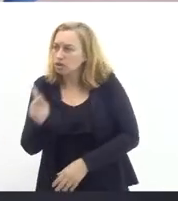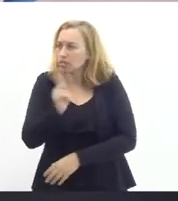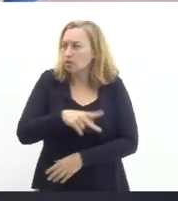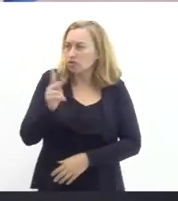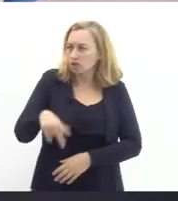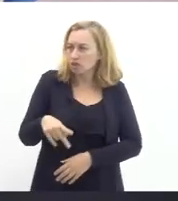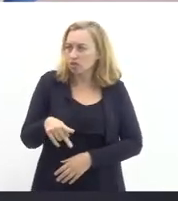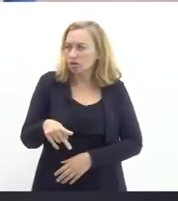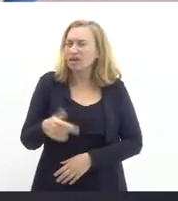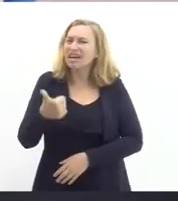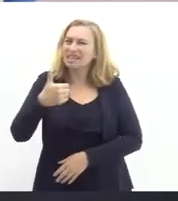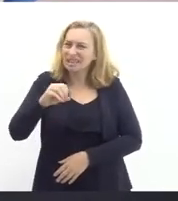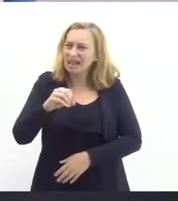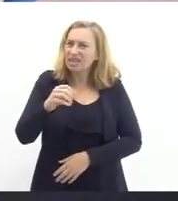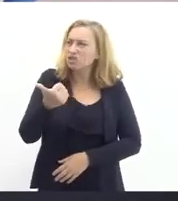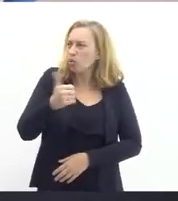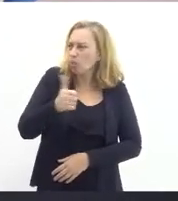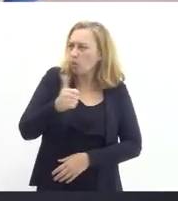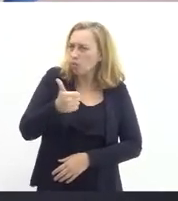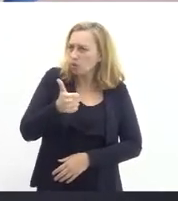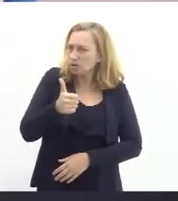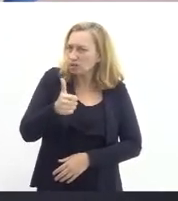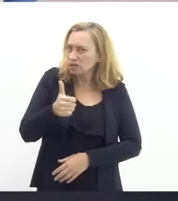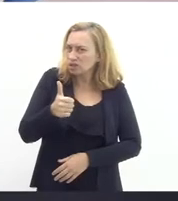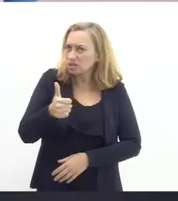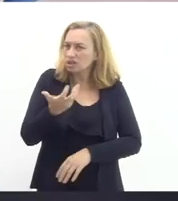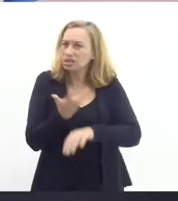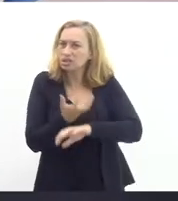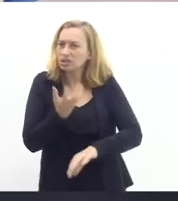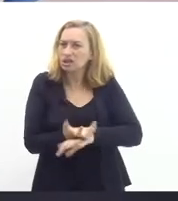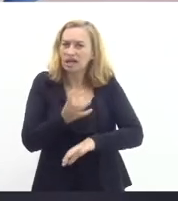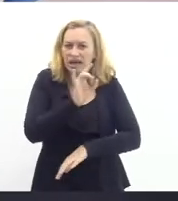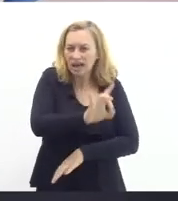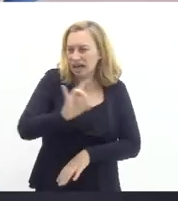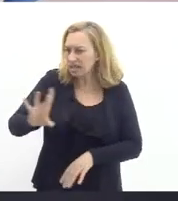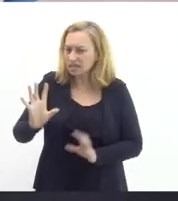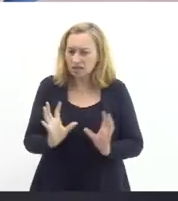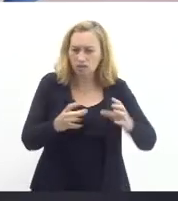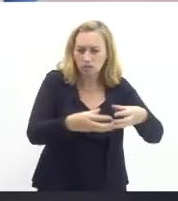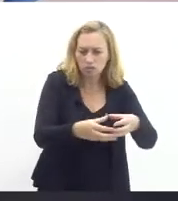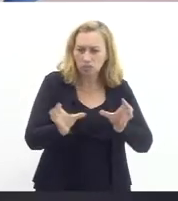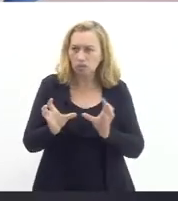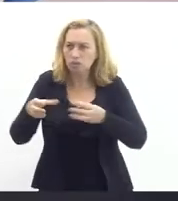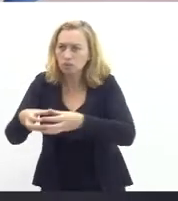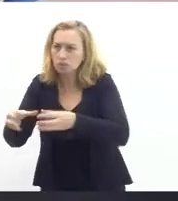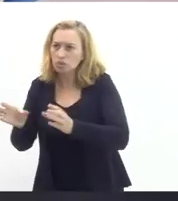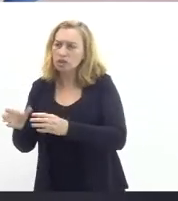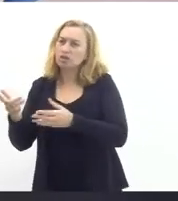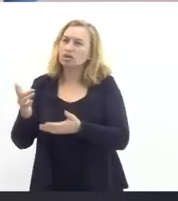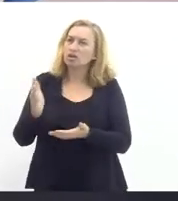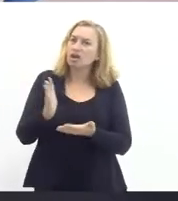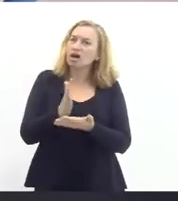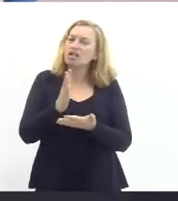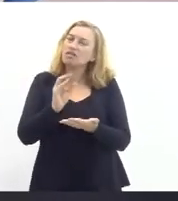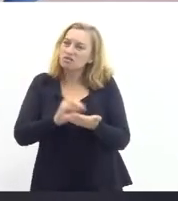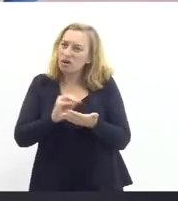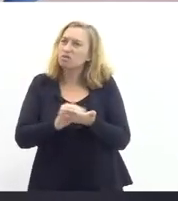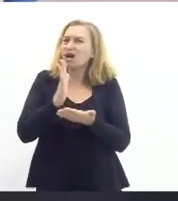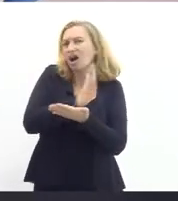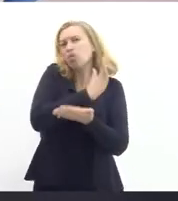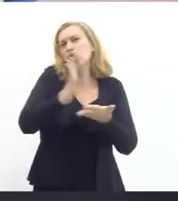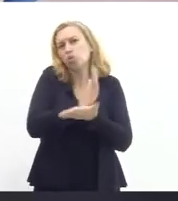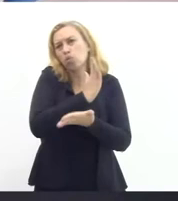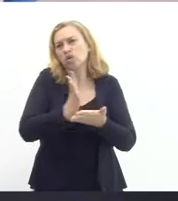como a gente tem cerca de 10, 11 disciplinas, que, em média, cada turma não tem alguma disciplina. Essa